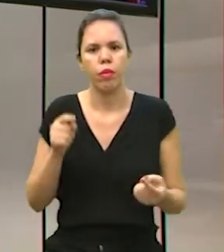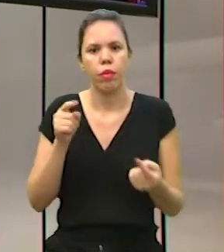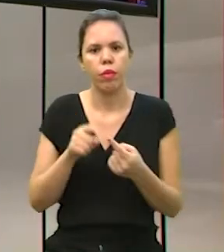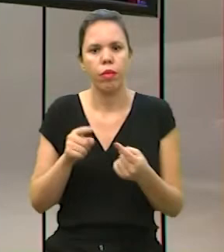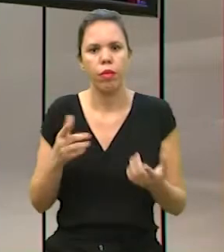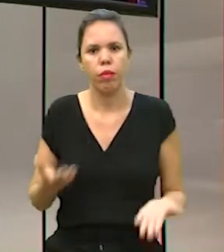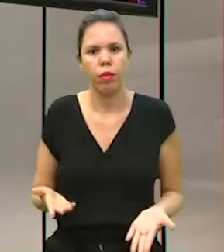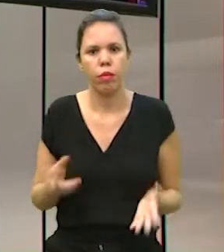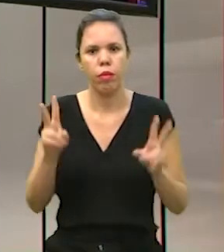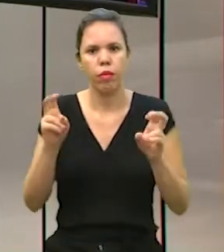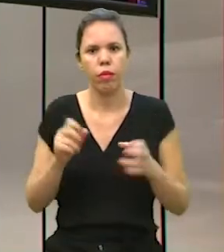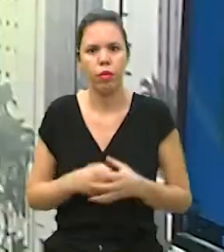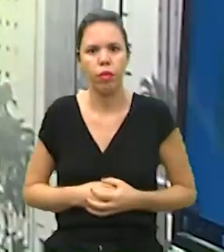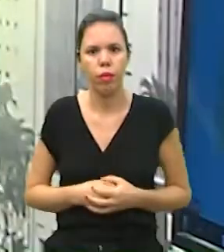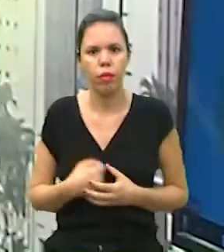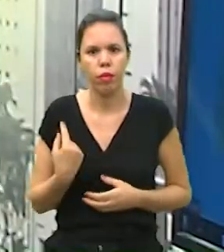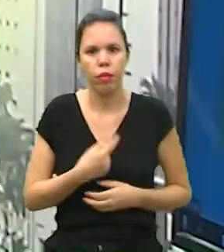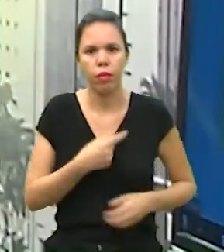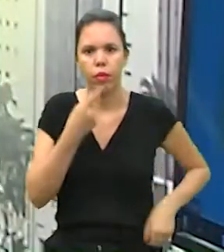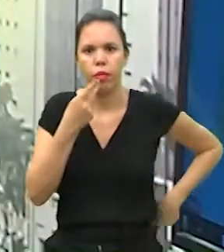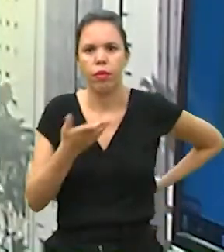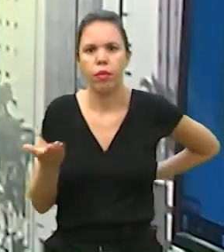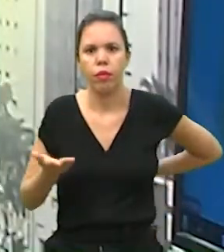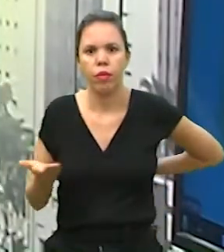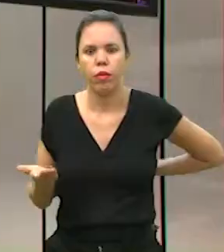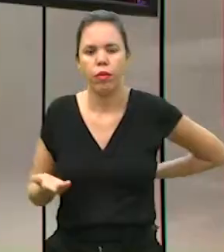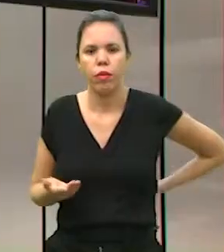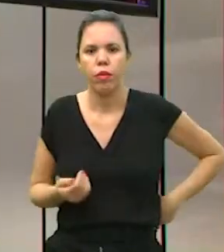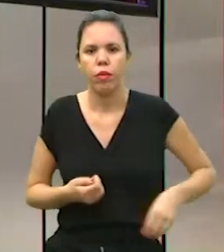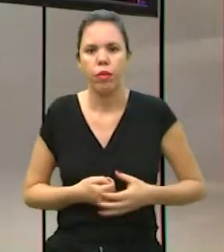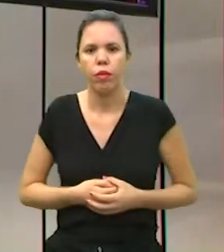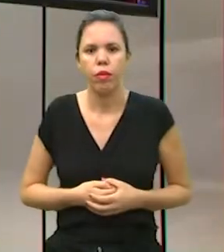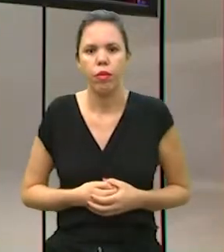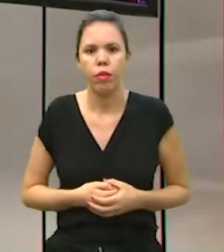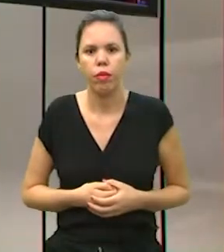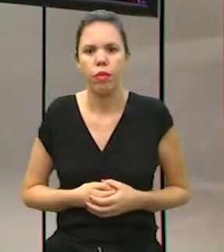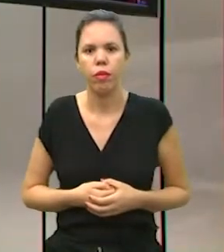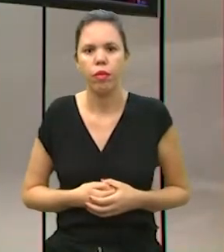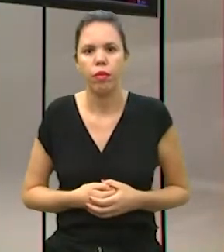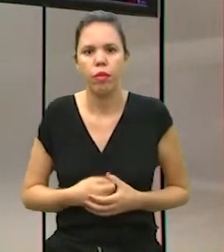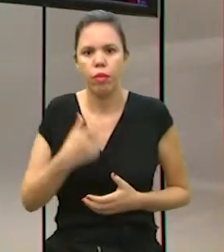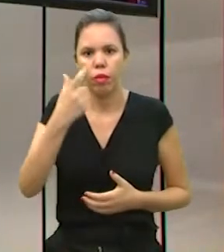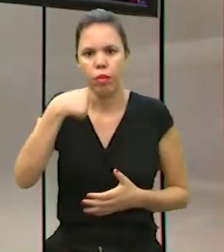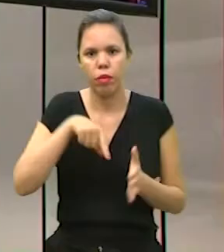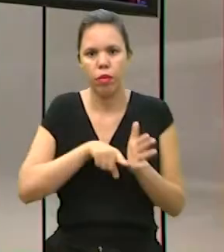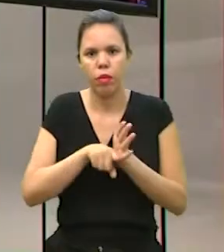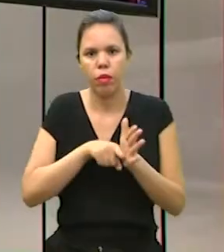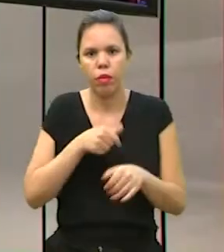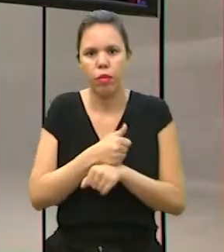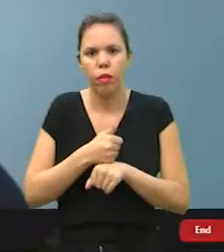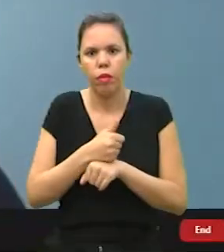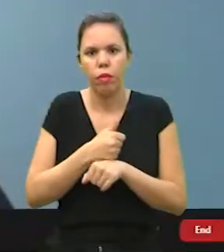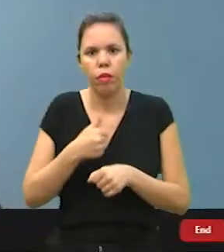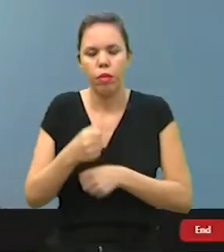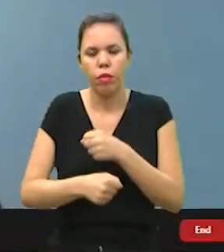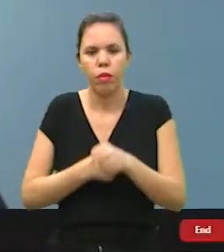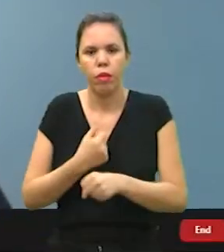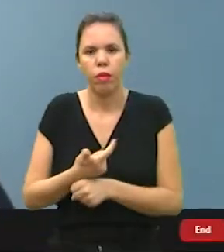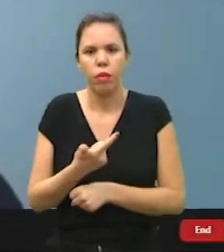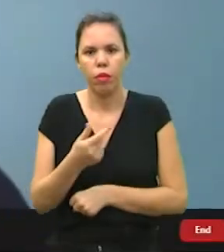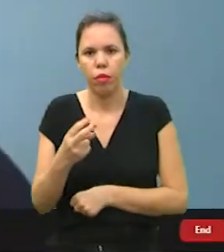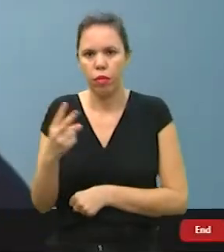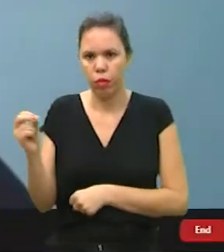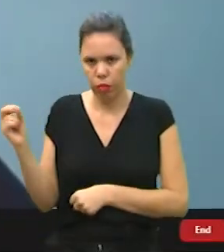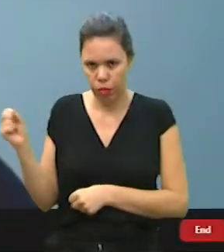é que ele se encaixa nesse assunto que a gente está falando hoje. Então, eu sou pesquisadora, né? Desde o ano